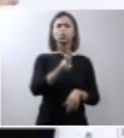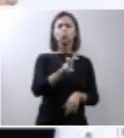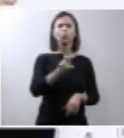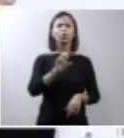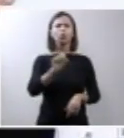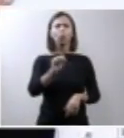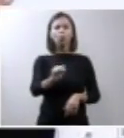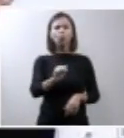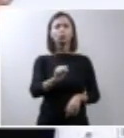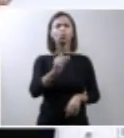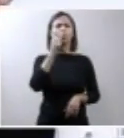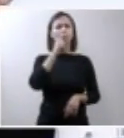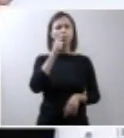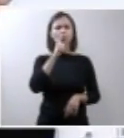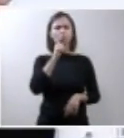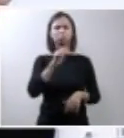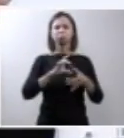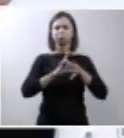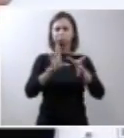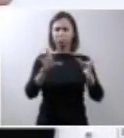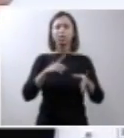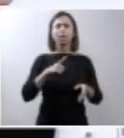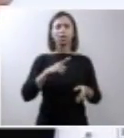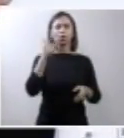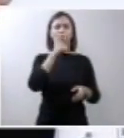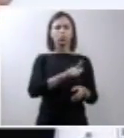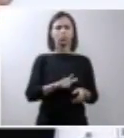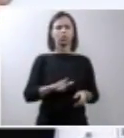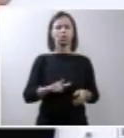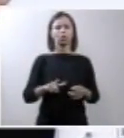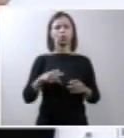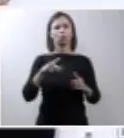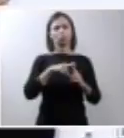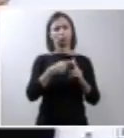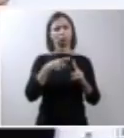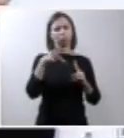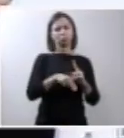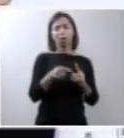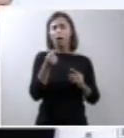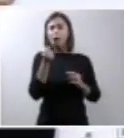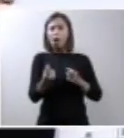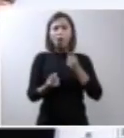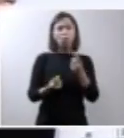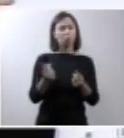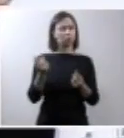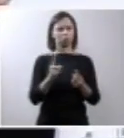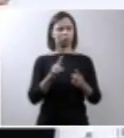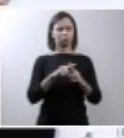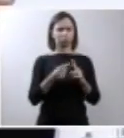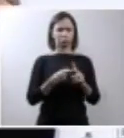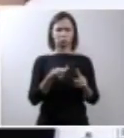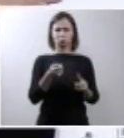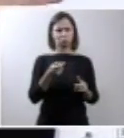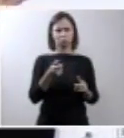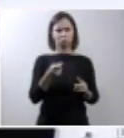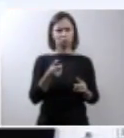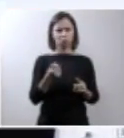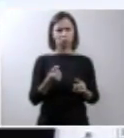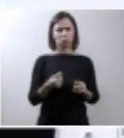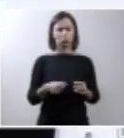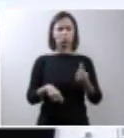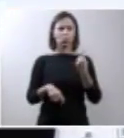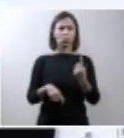puderam interromper sua gravidez. Algumas, entre elas, não interromperam, mas poucas. Uma não